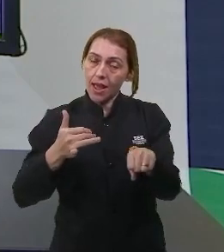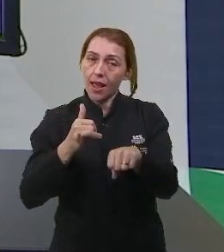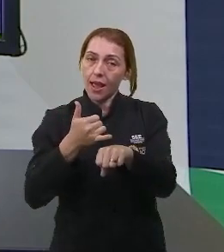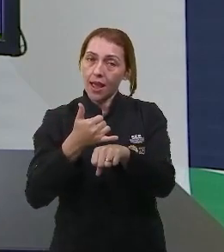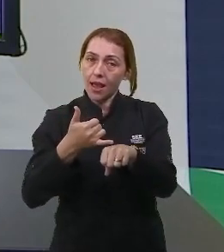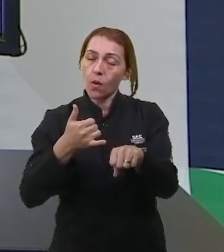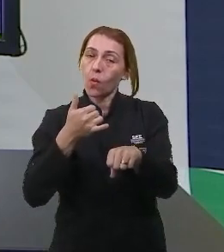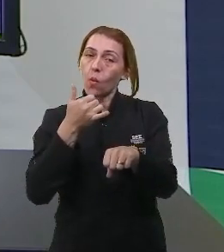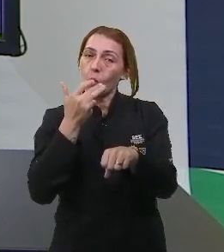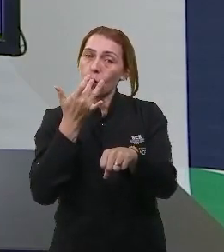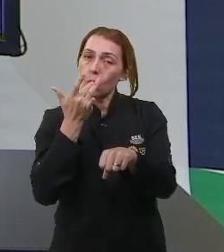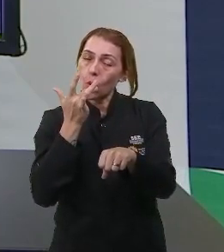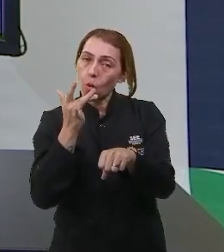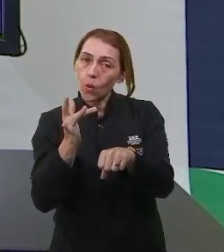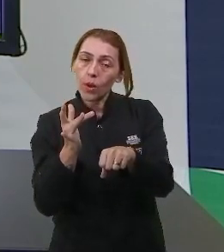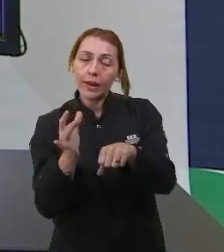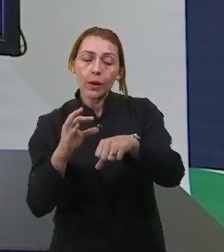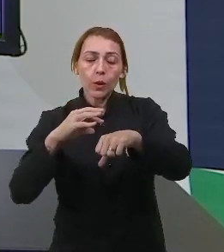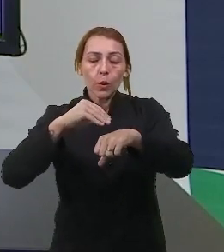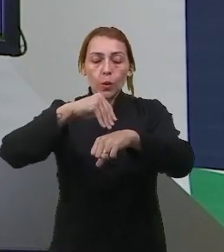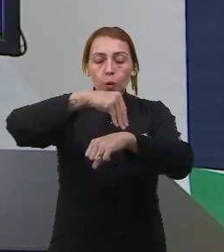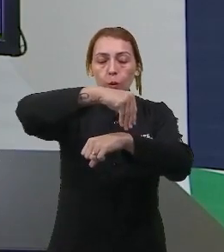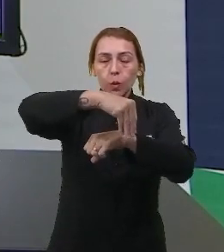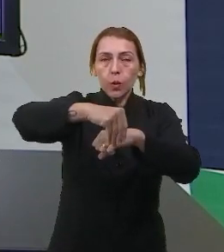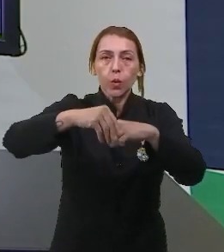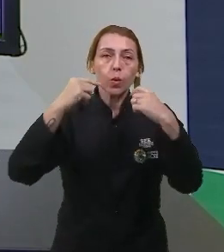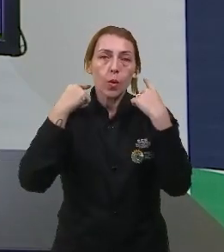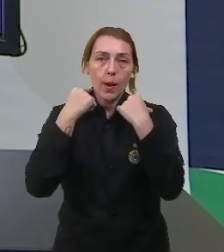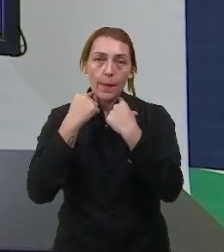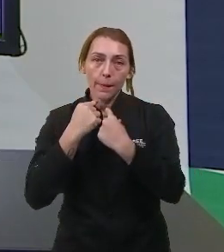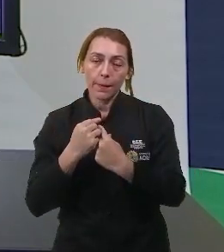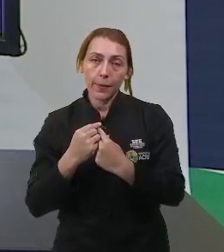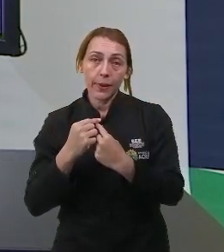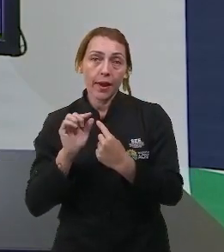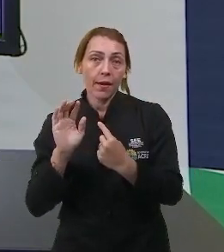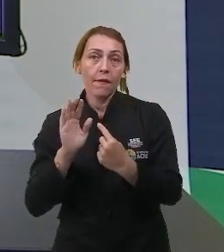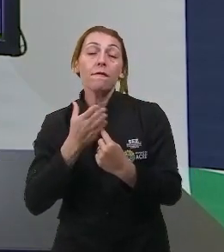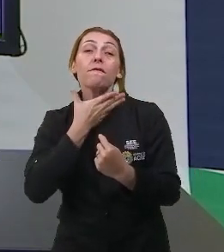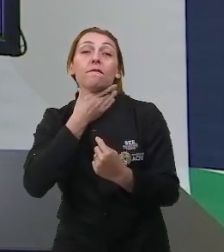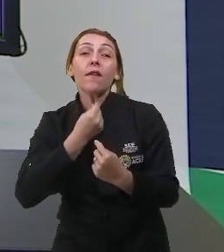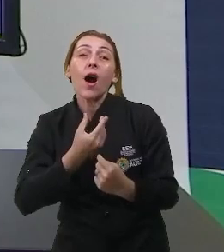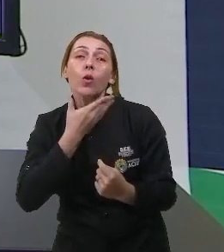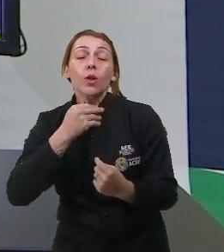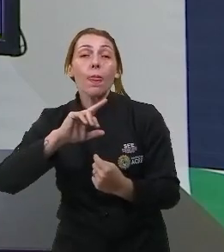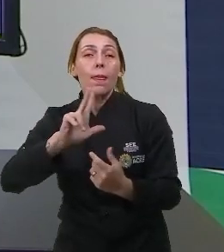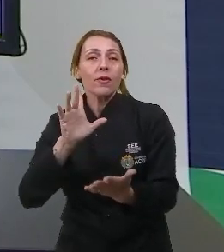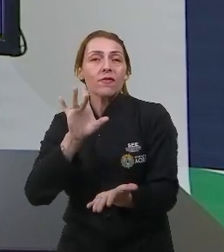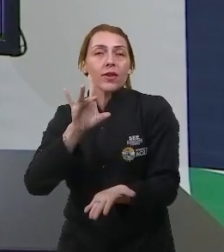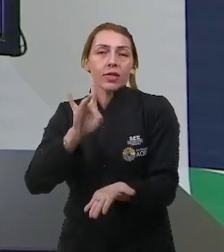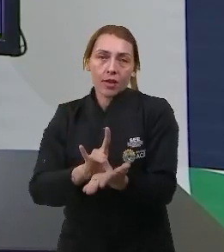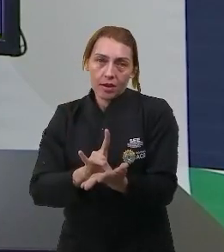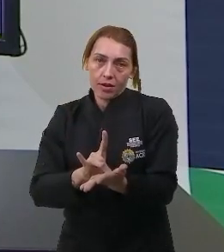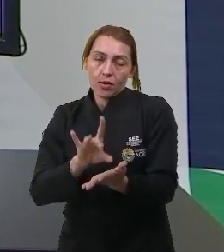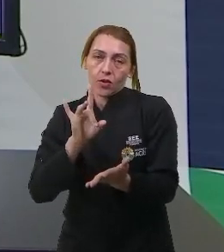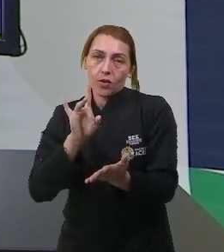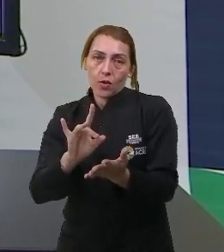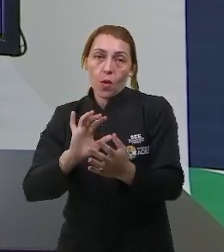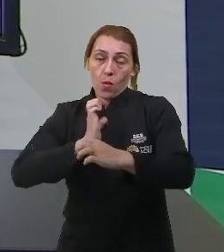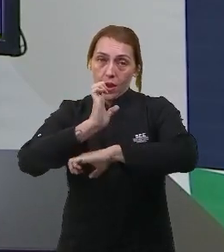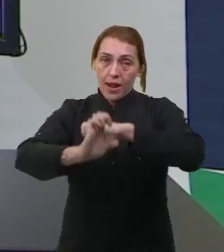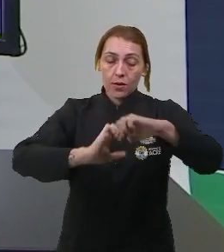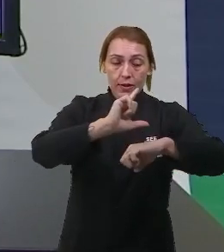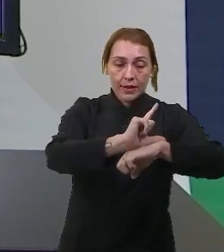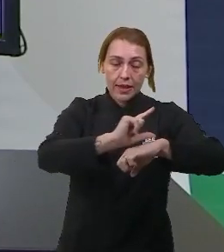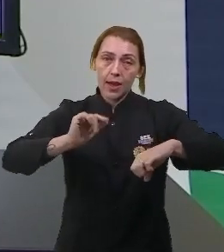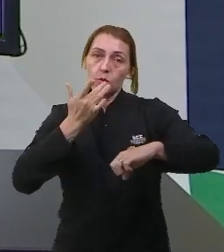eletrodepositei sobre a bijuteria, que normalmente ali é um latão. Então, os elétrons do ouro saíram do